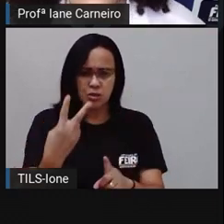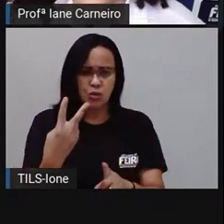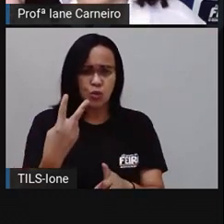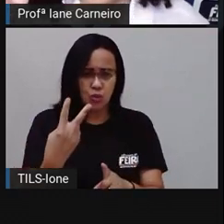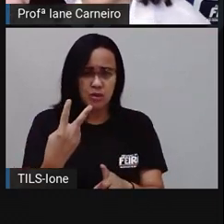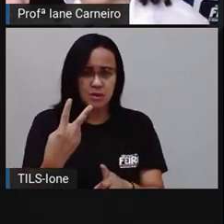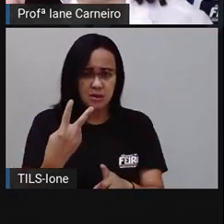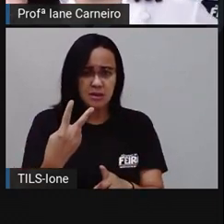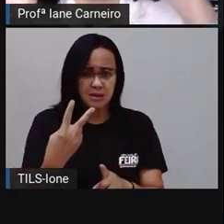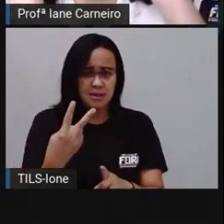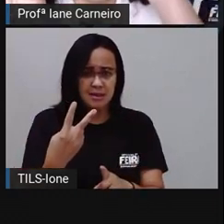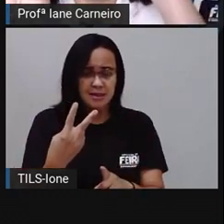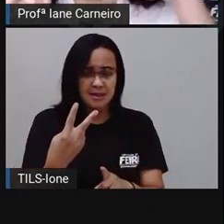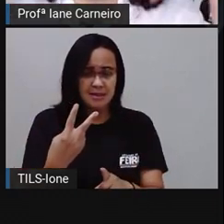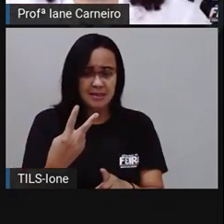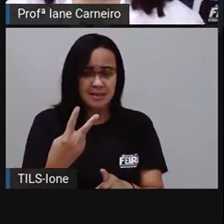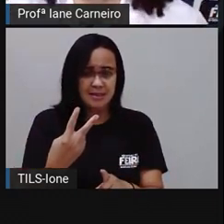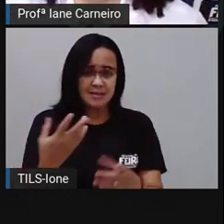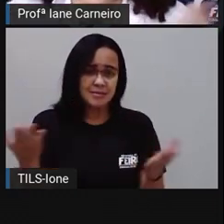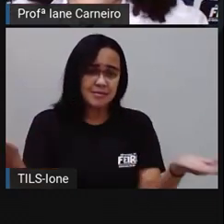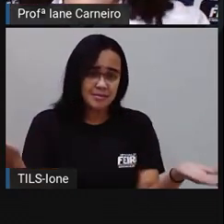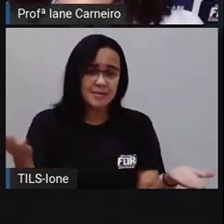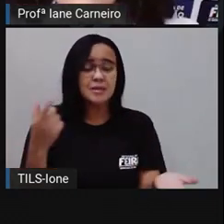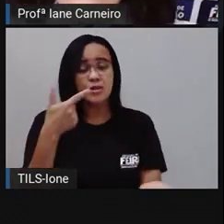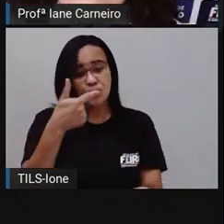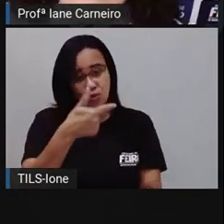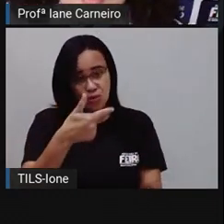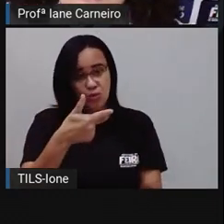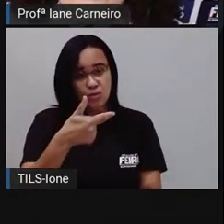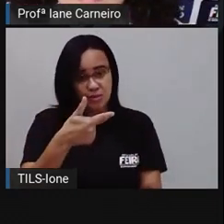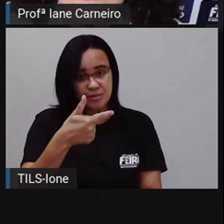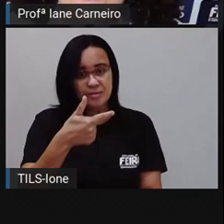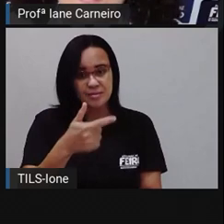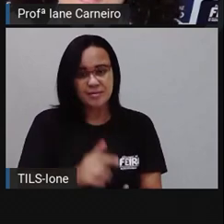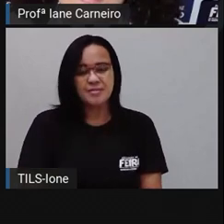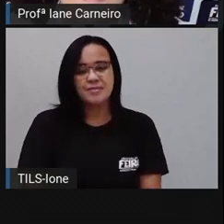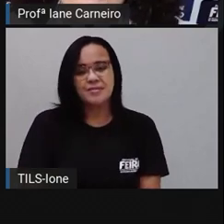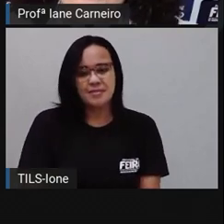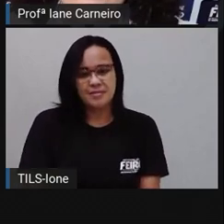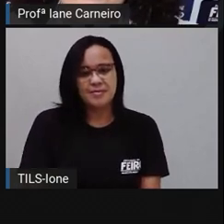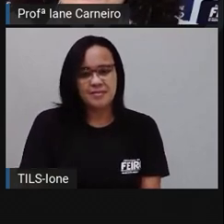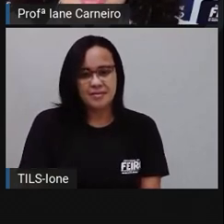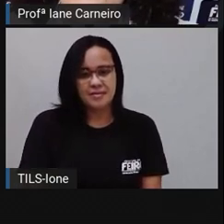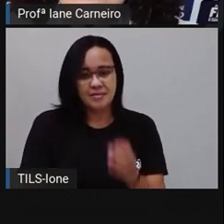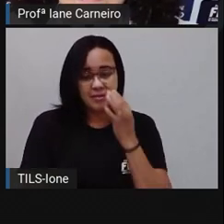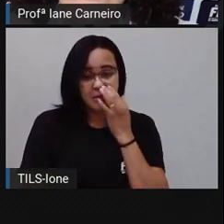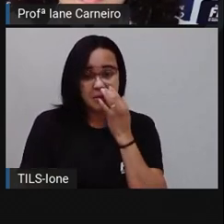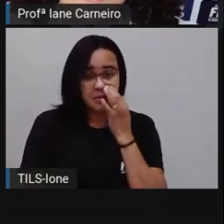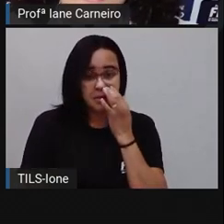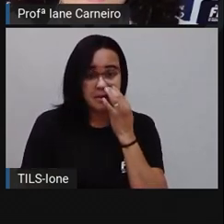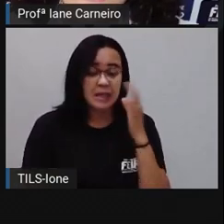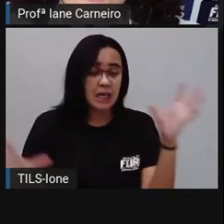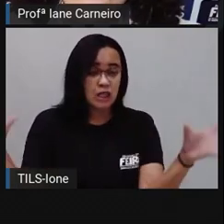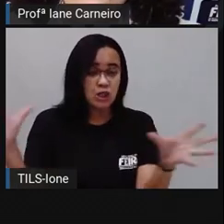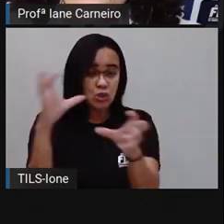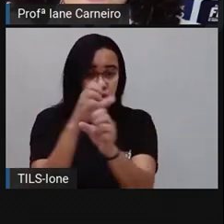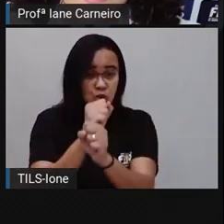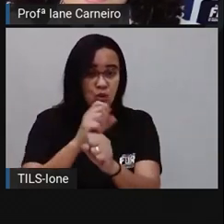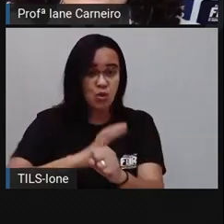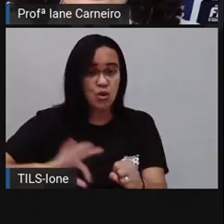Dois. tenho dois. Mais zero? Dois. Ó, que fácil. Pronto. Só é juntar tudo aqui, ó.